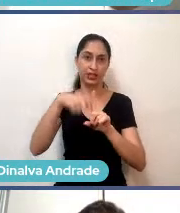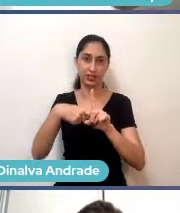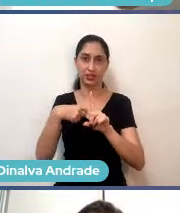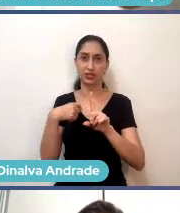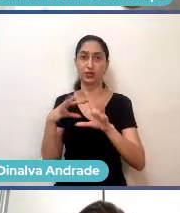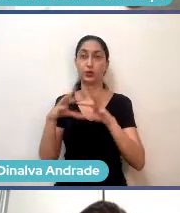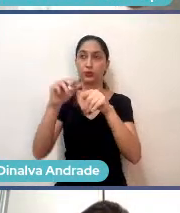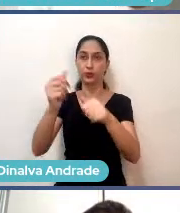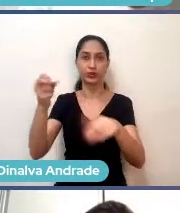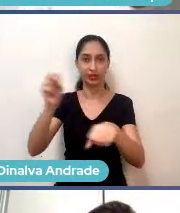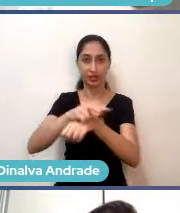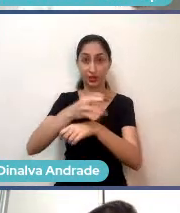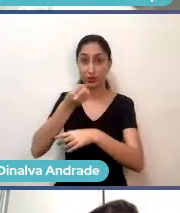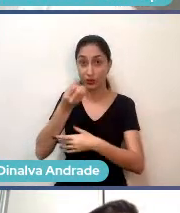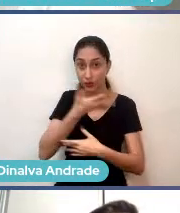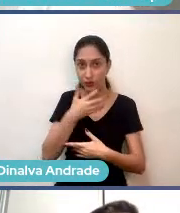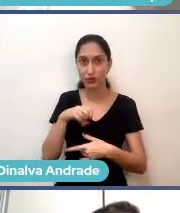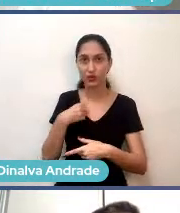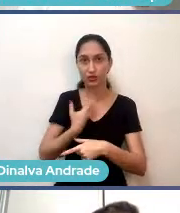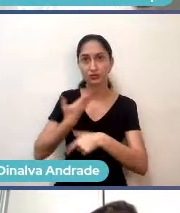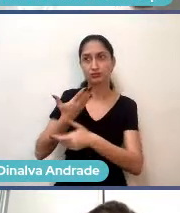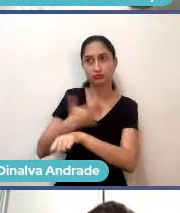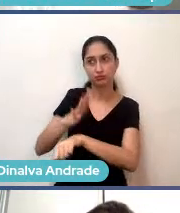entrando novo. Além disso, a gente,